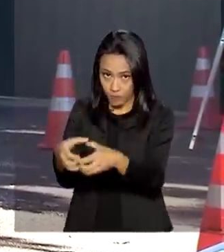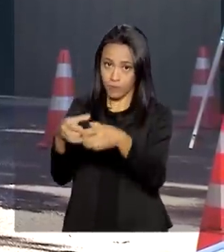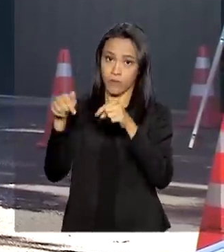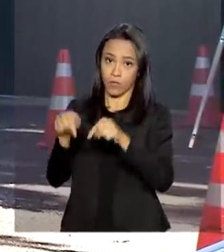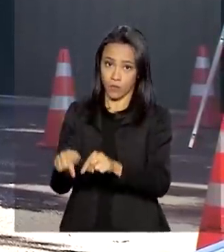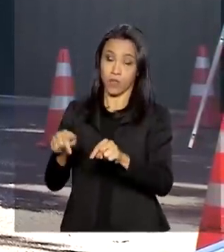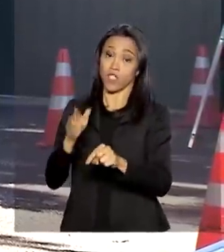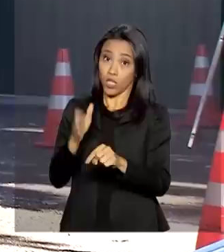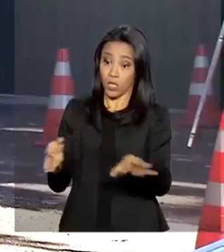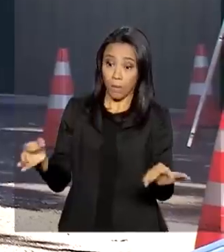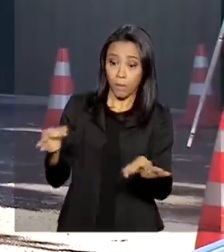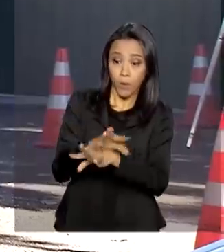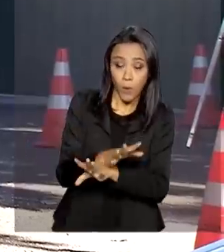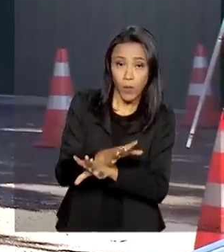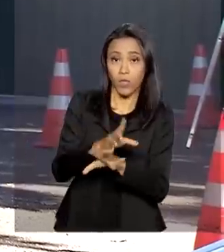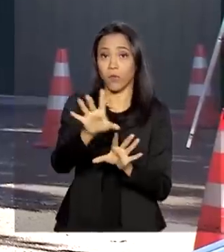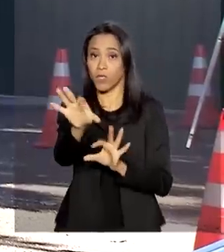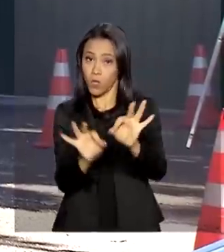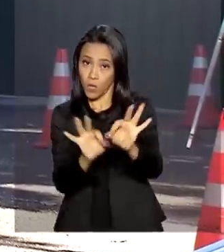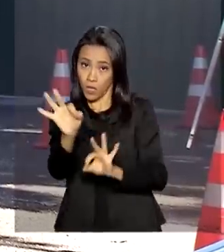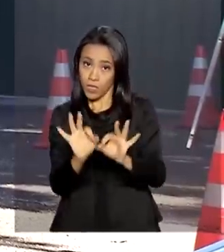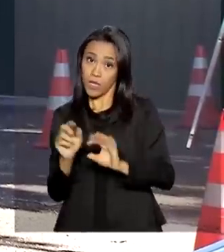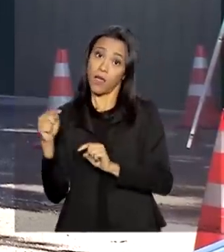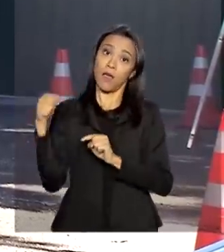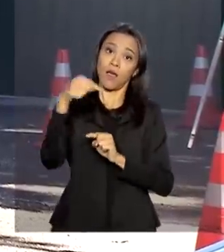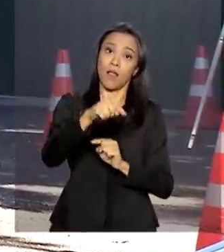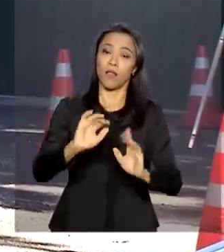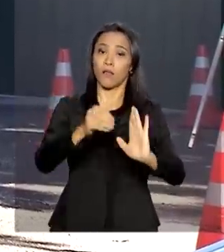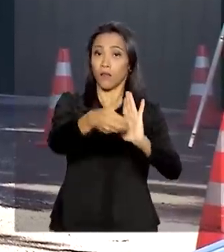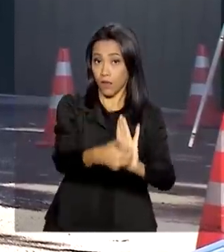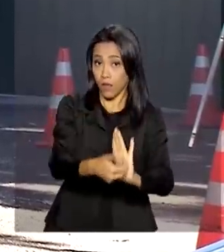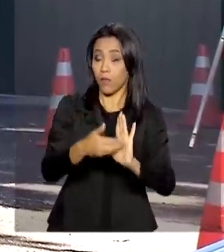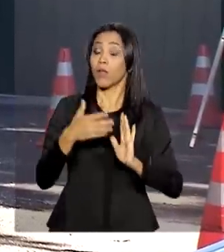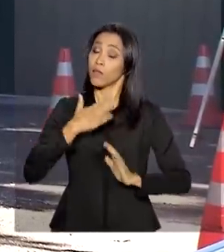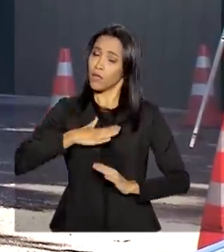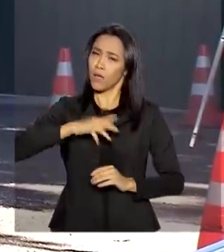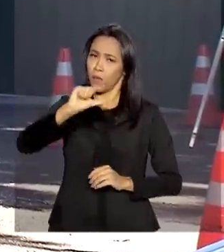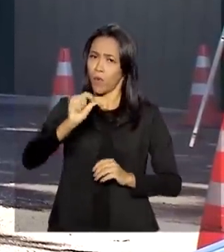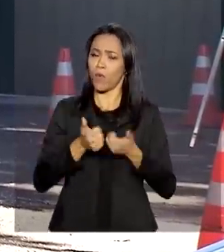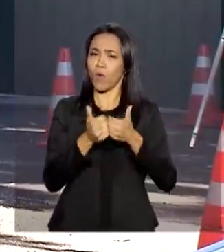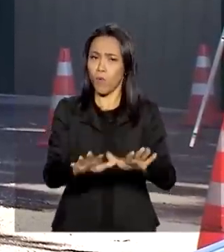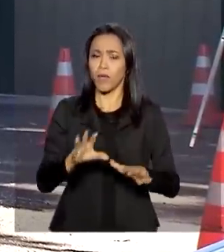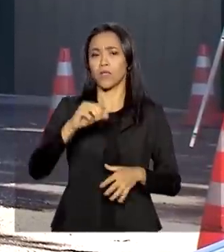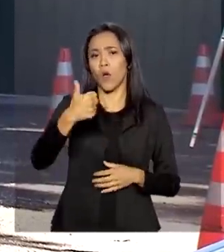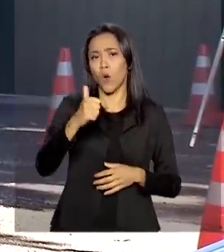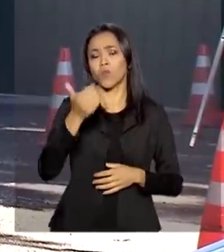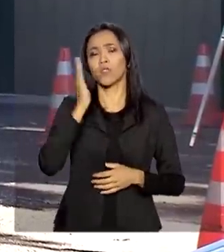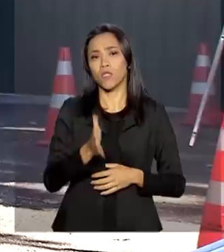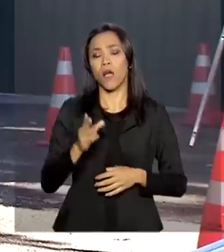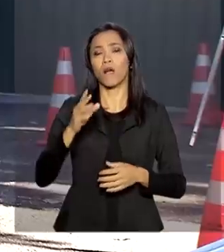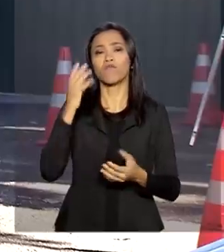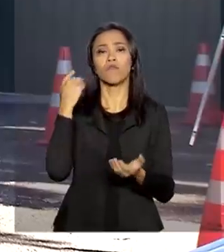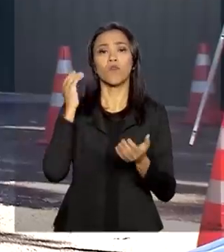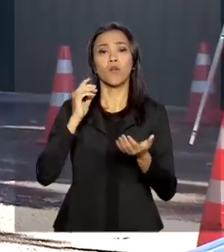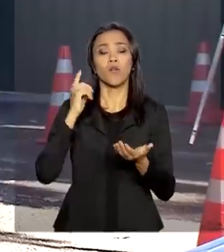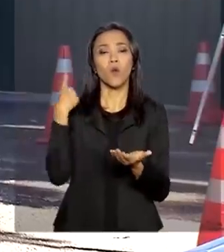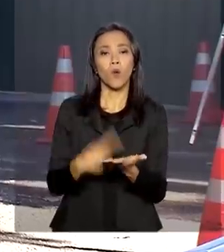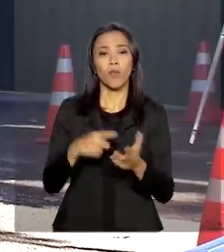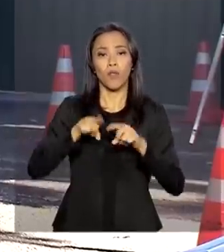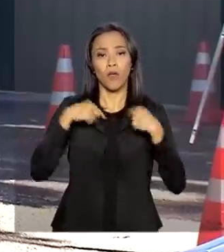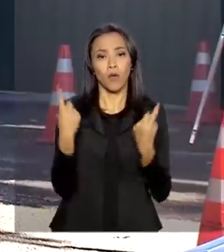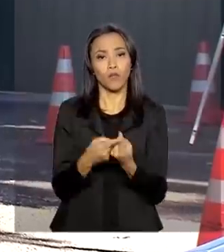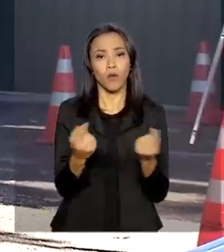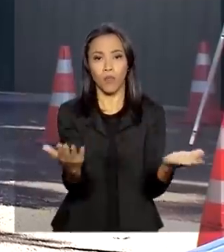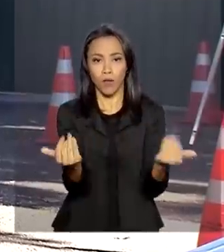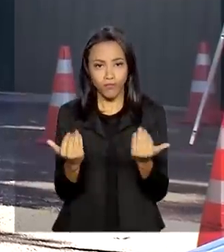está pronta para ser instalada lá na Câmara. E a gente espera que isso aconteça daqui a pouco, às 11 horas, numa sessão que foi convocada especialmente aí pra